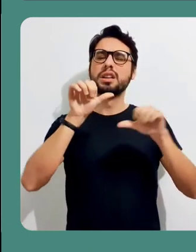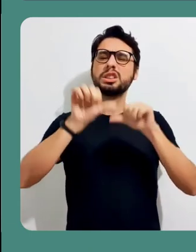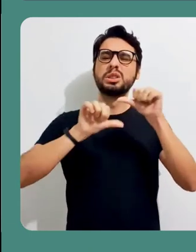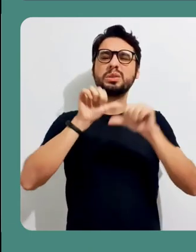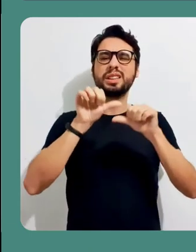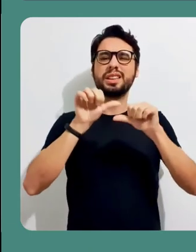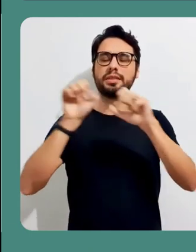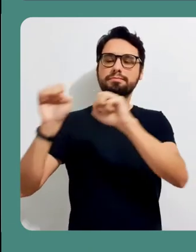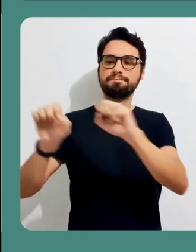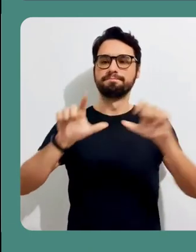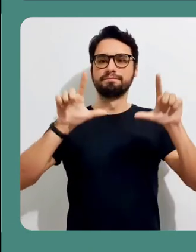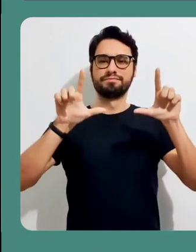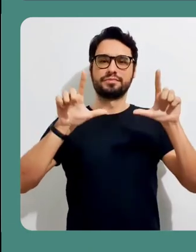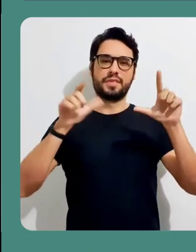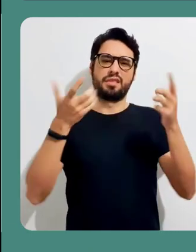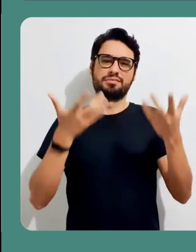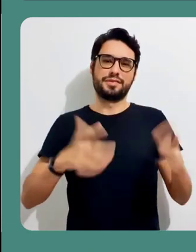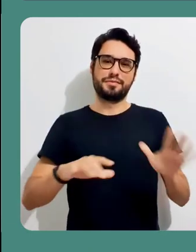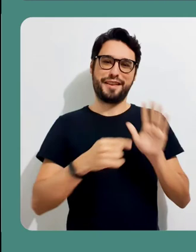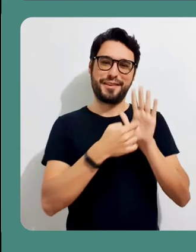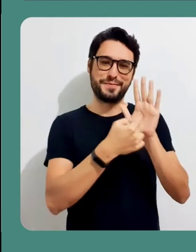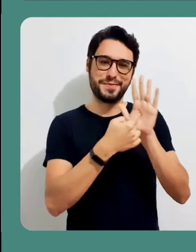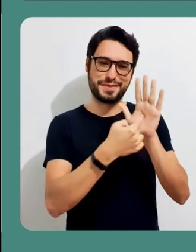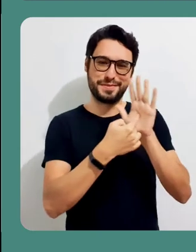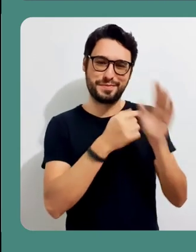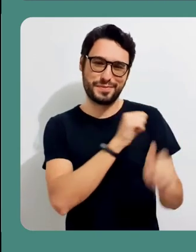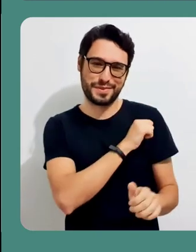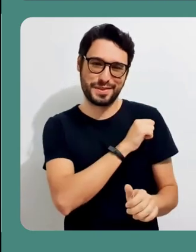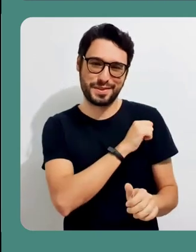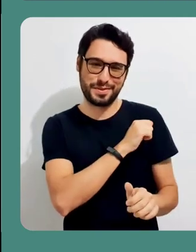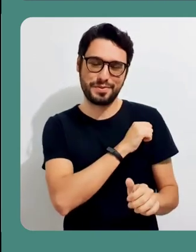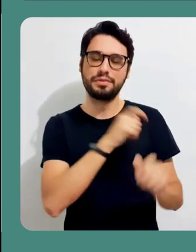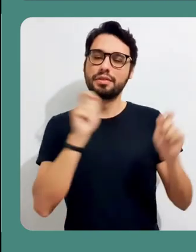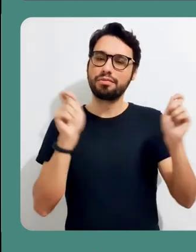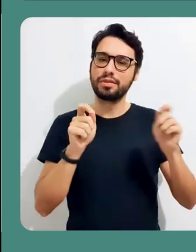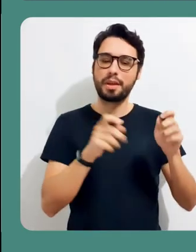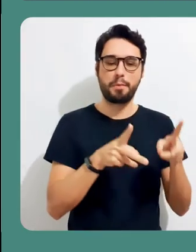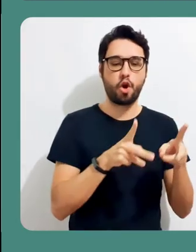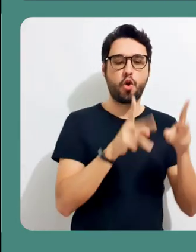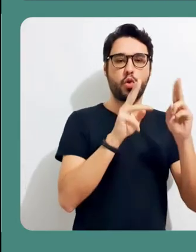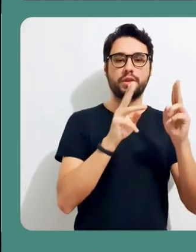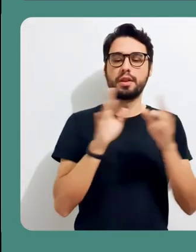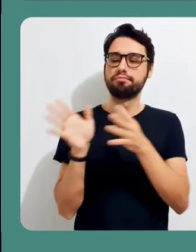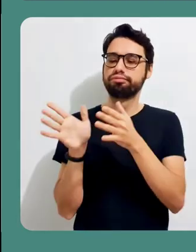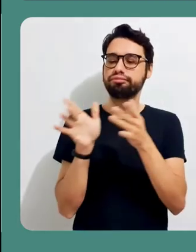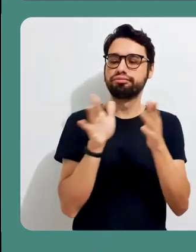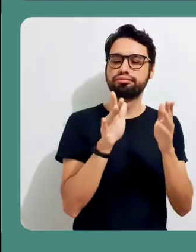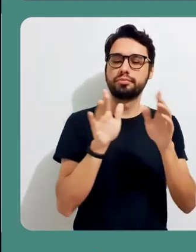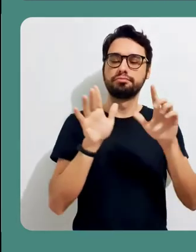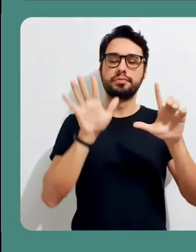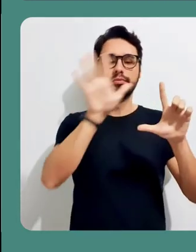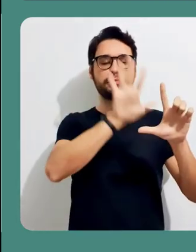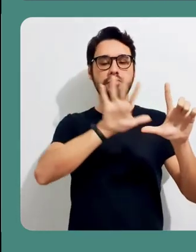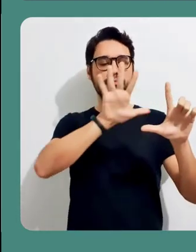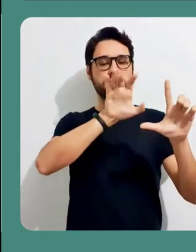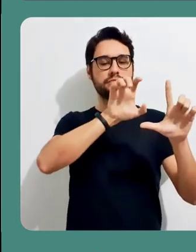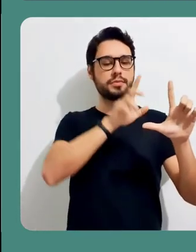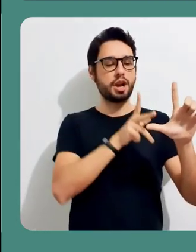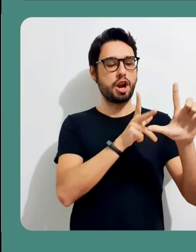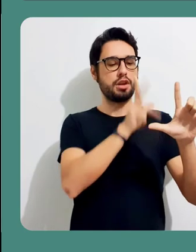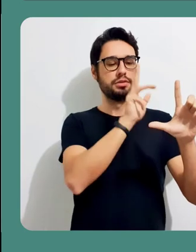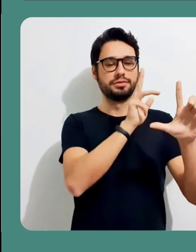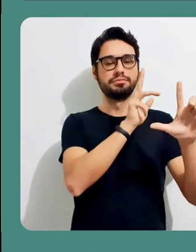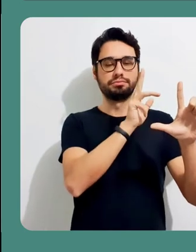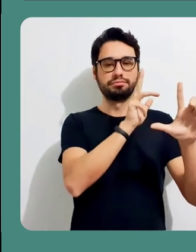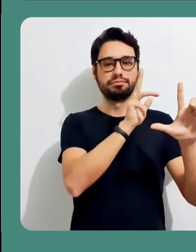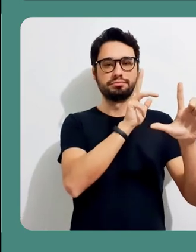que trocar de janela para finalizar a gravação e eu não quero que isso apareça na minha videoaula para os meus alunos. Então, eu consigo cortar